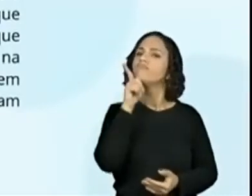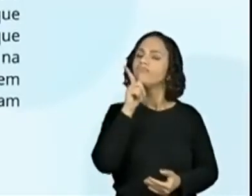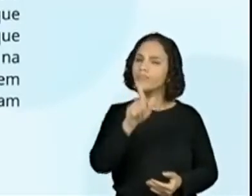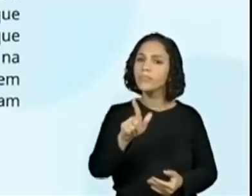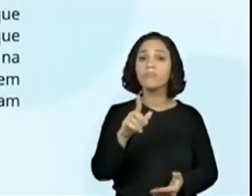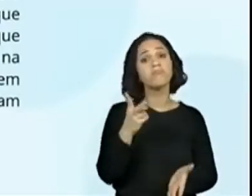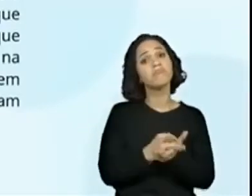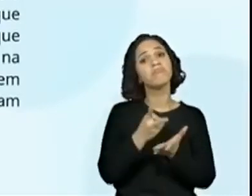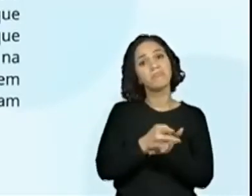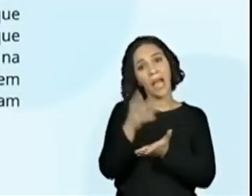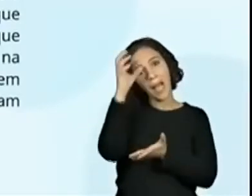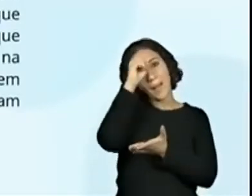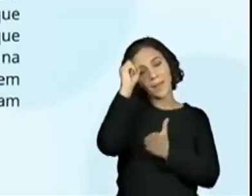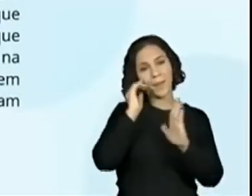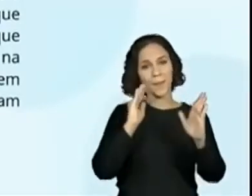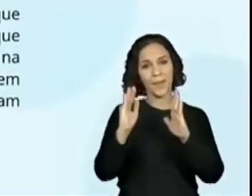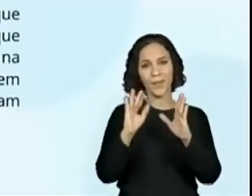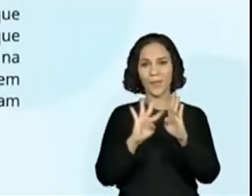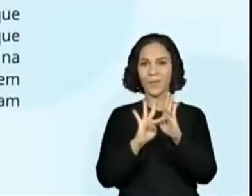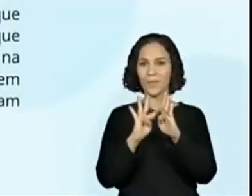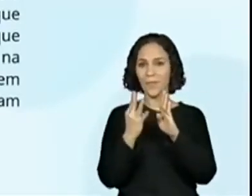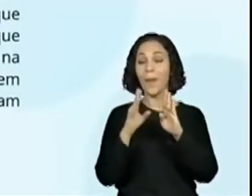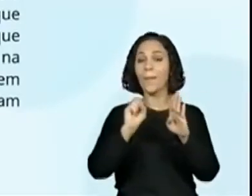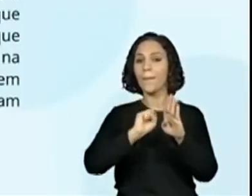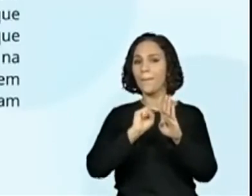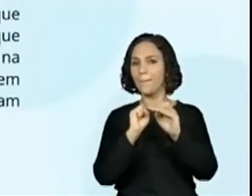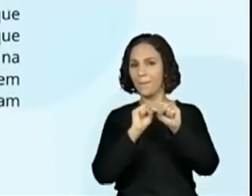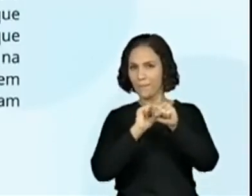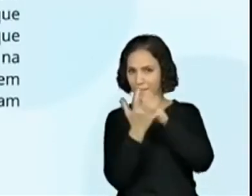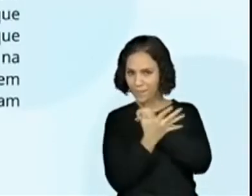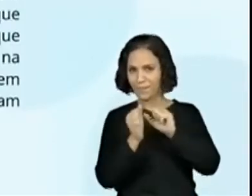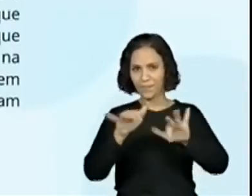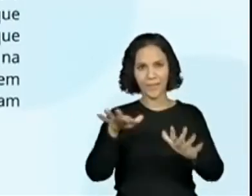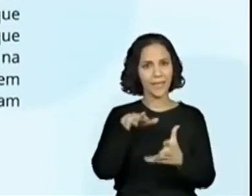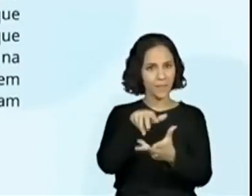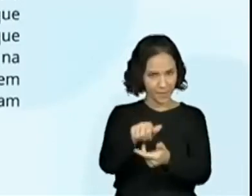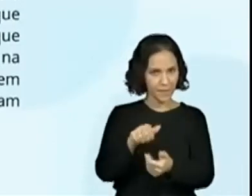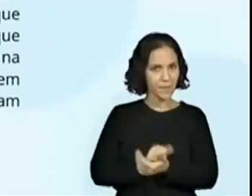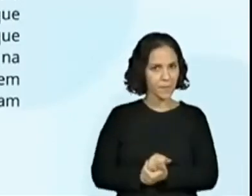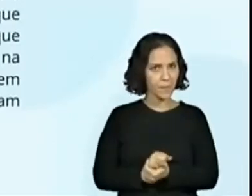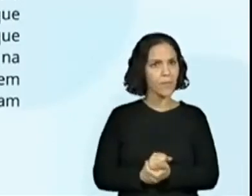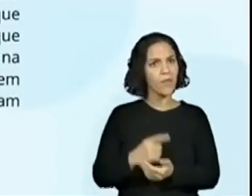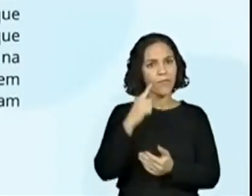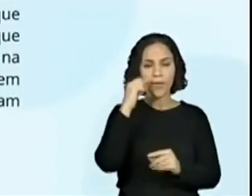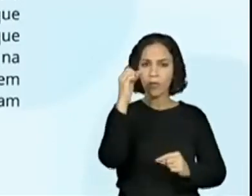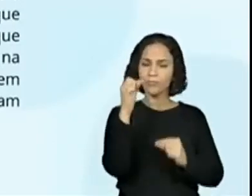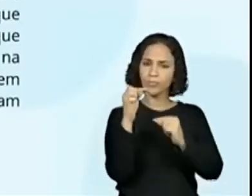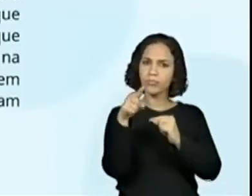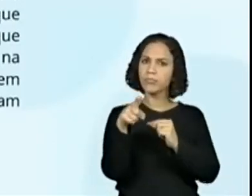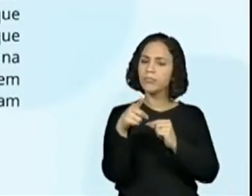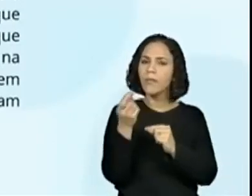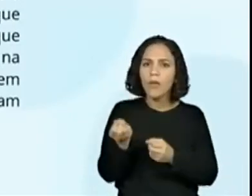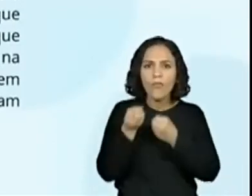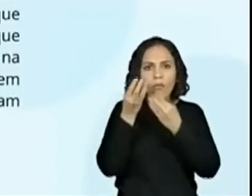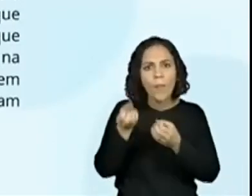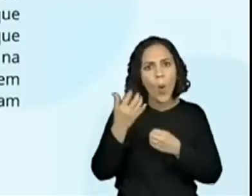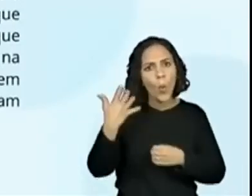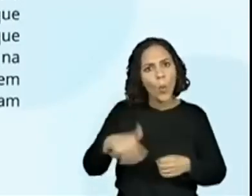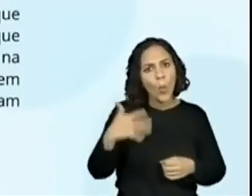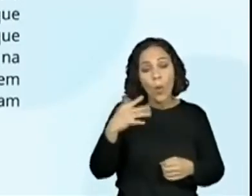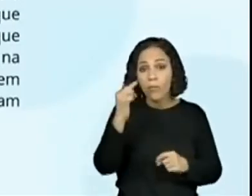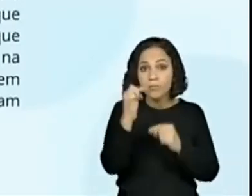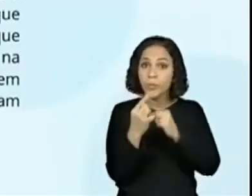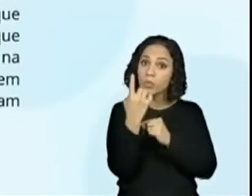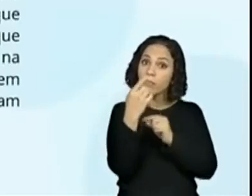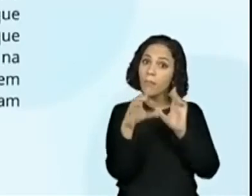durante a pandemia. Então, só nesse pedaço dessa notícia já tem... Muita informação, não é? Bastante informação. Só